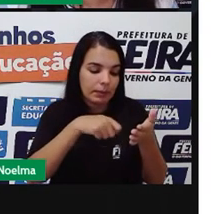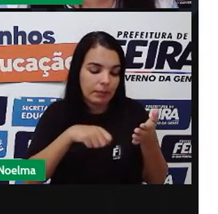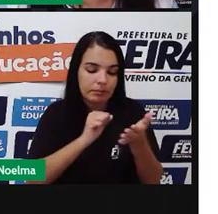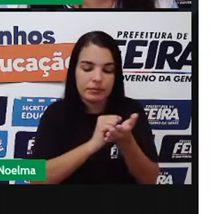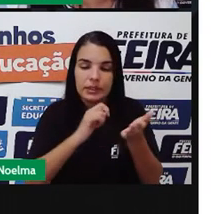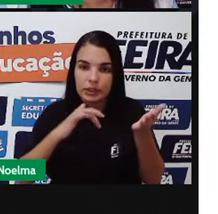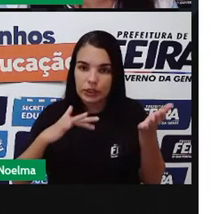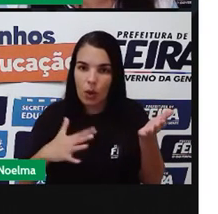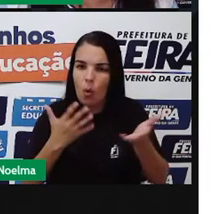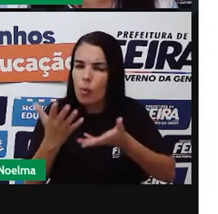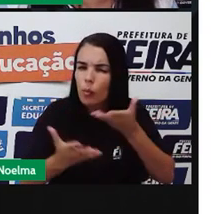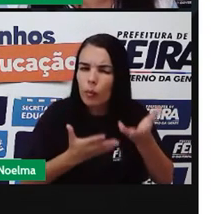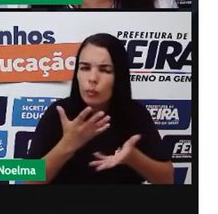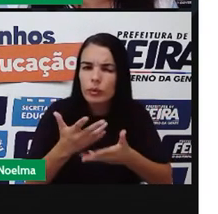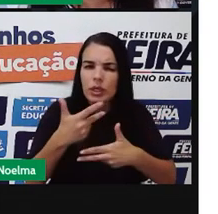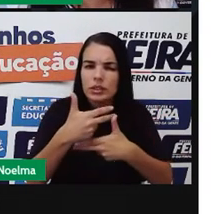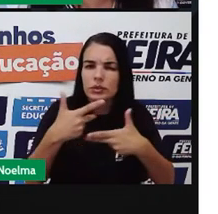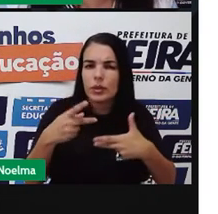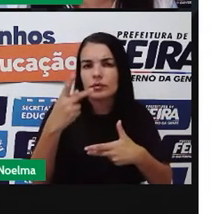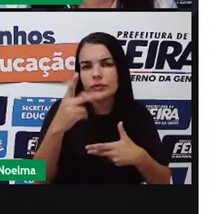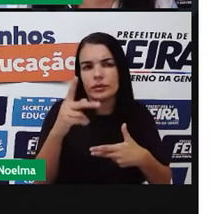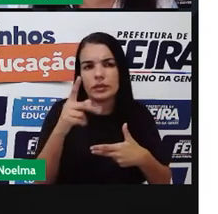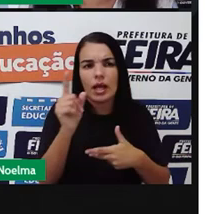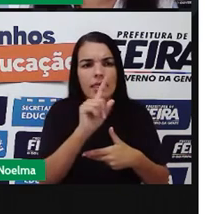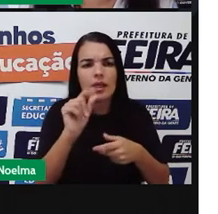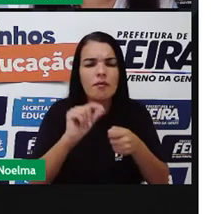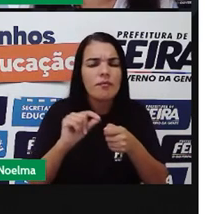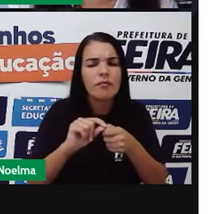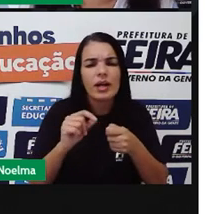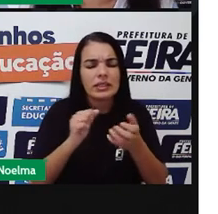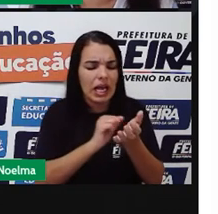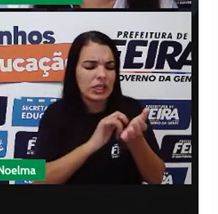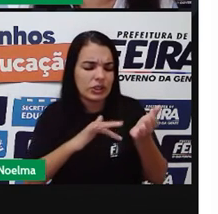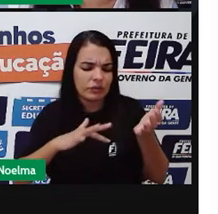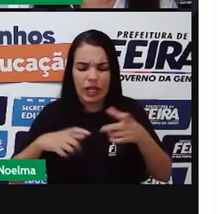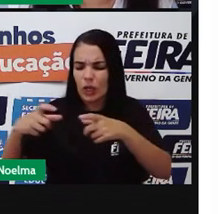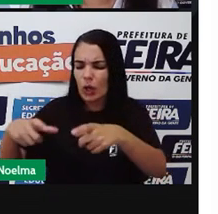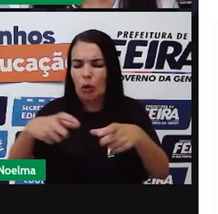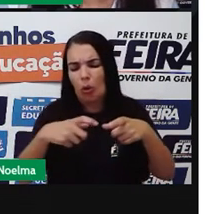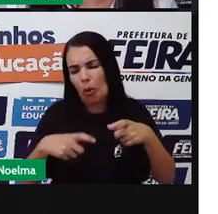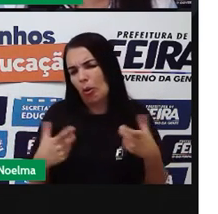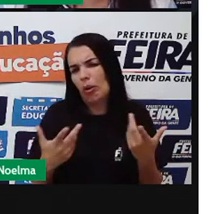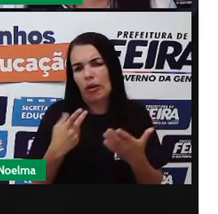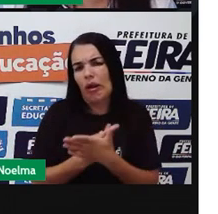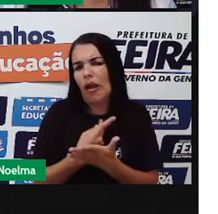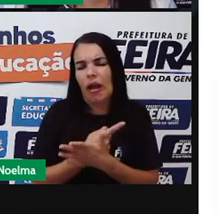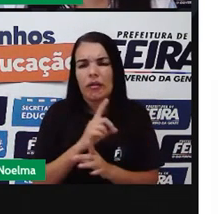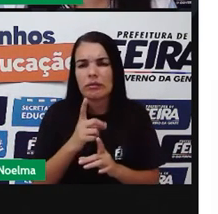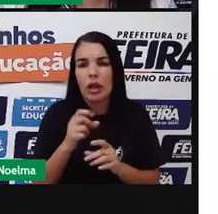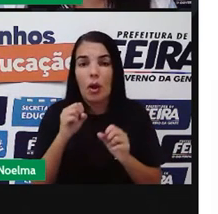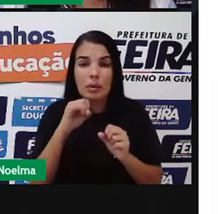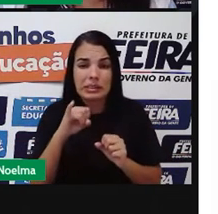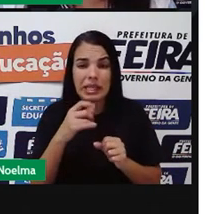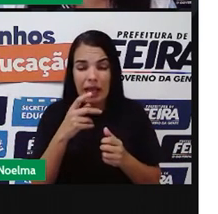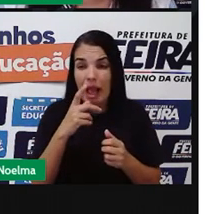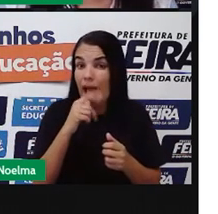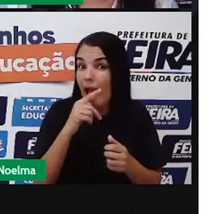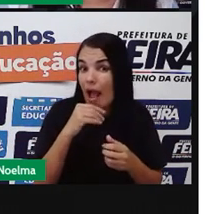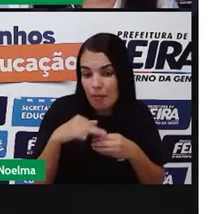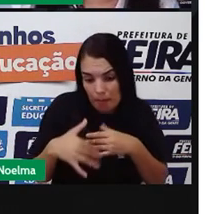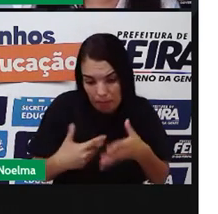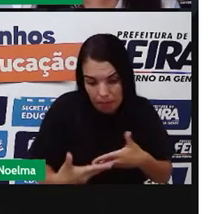Cuidem muito bem deste material. Não façam essa atividade em qualquer local, né? Local que pode molhar,